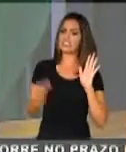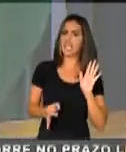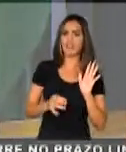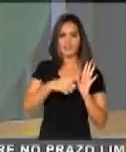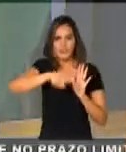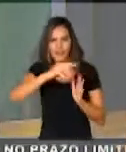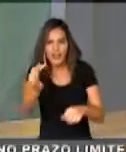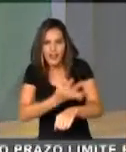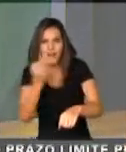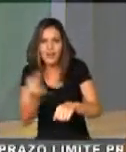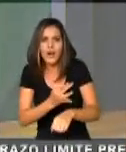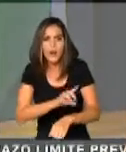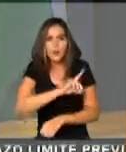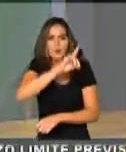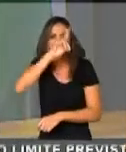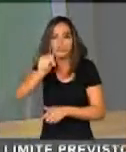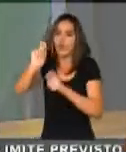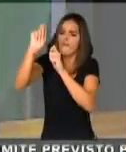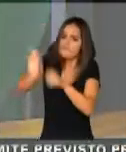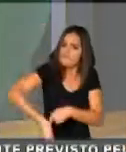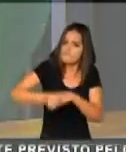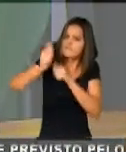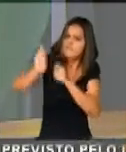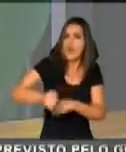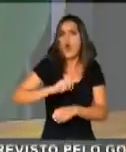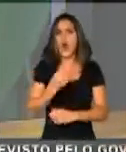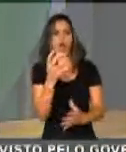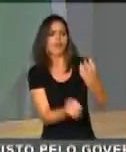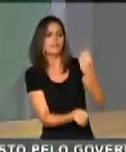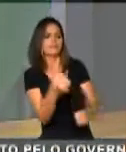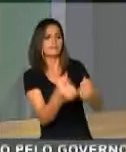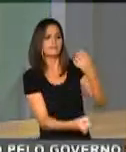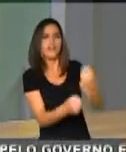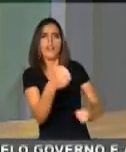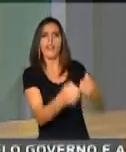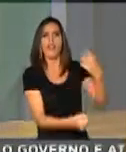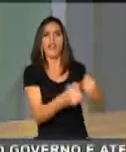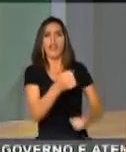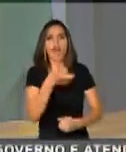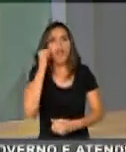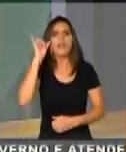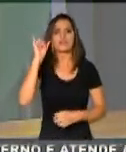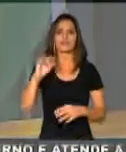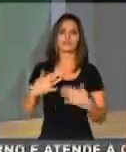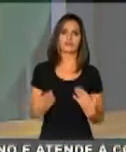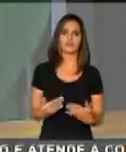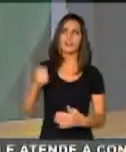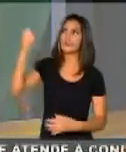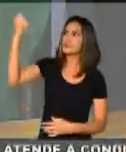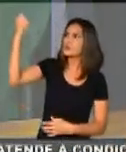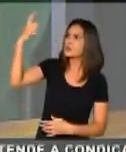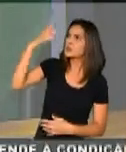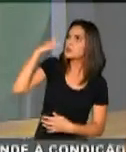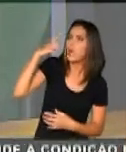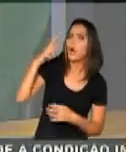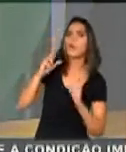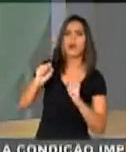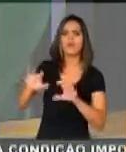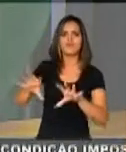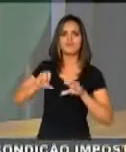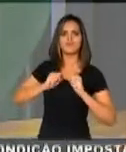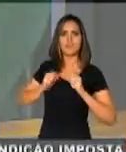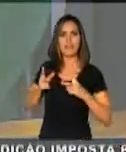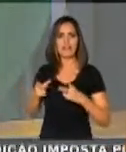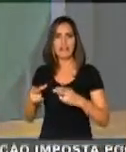madrugada para tirar leite. Não aguentariam um sol quente, sujeito a um câncer de pele. Um trabalho que expõe a utilização de produtos